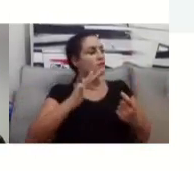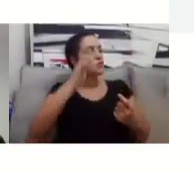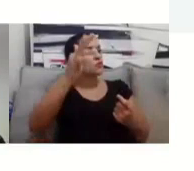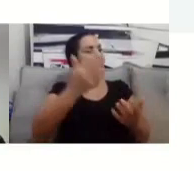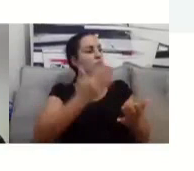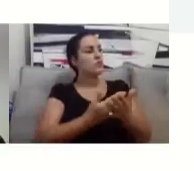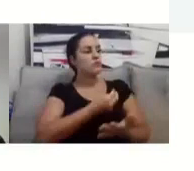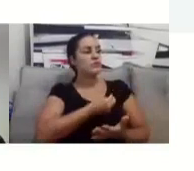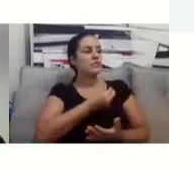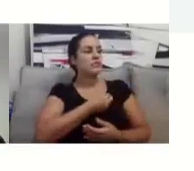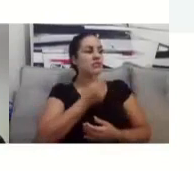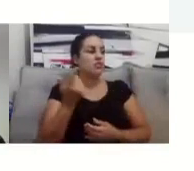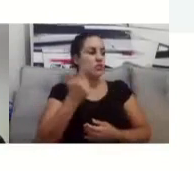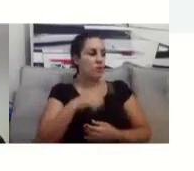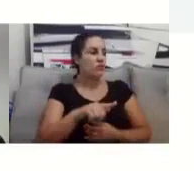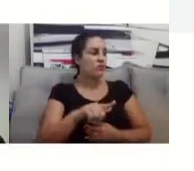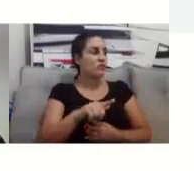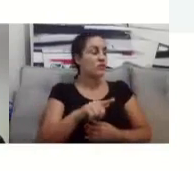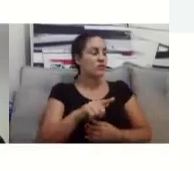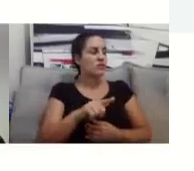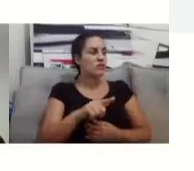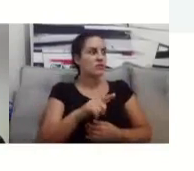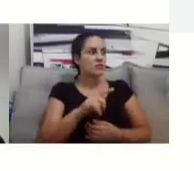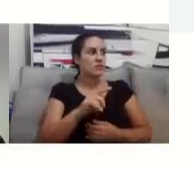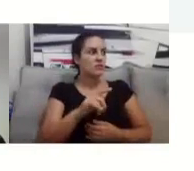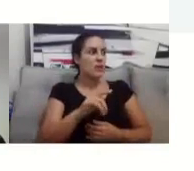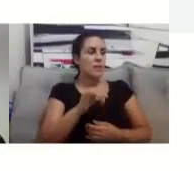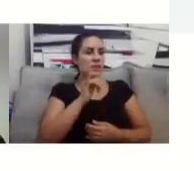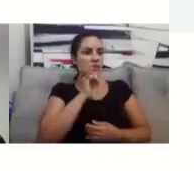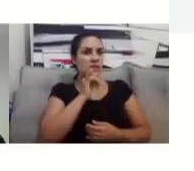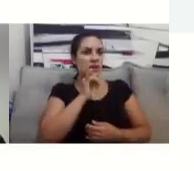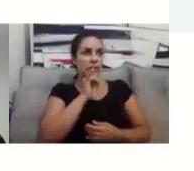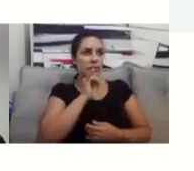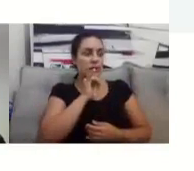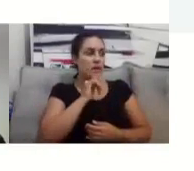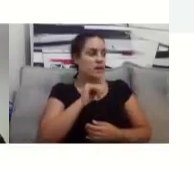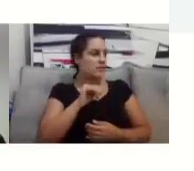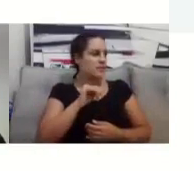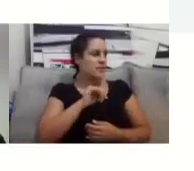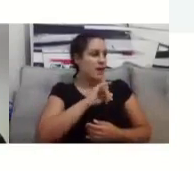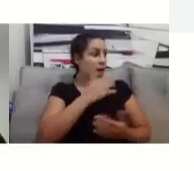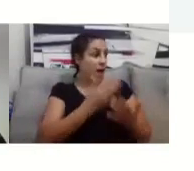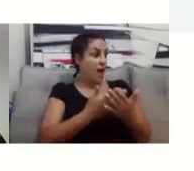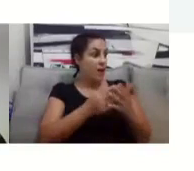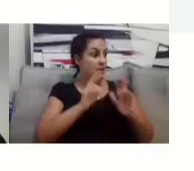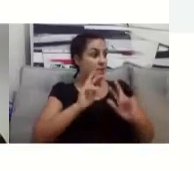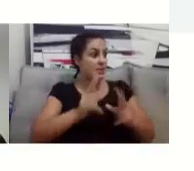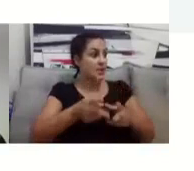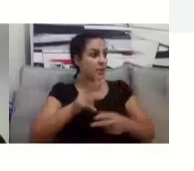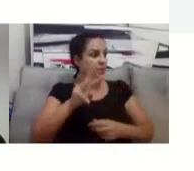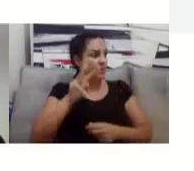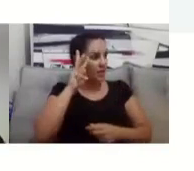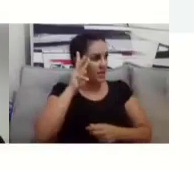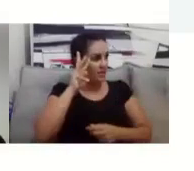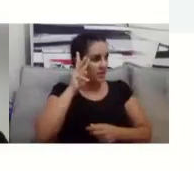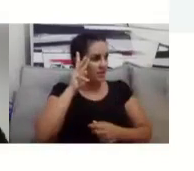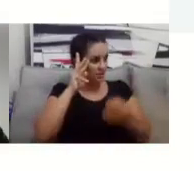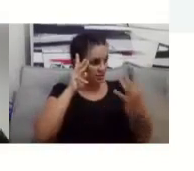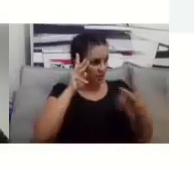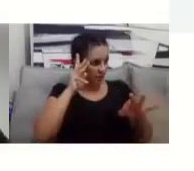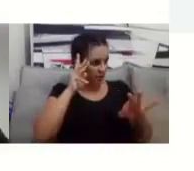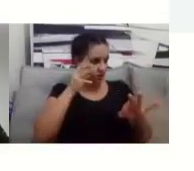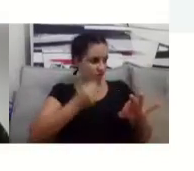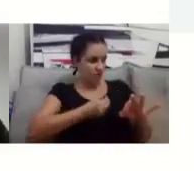No caso, vai ser uma, no caso, toda terça, né? e posteriormente, às vezes, aos